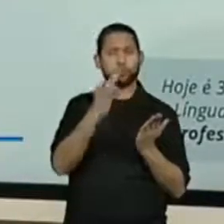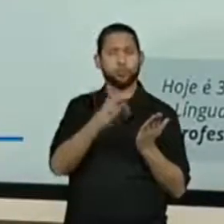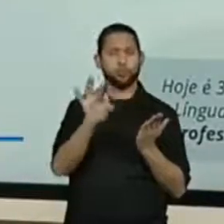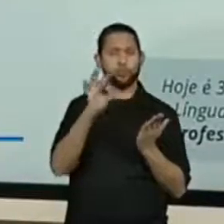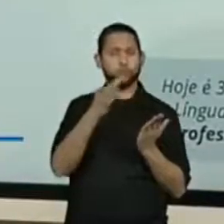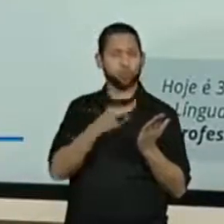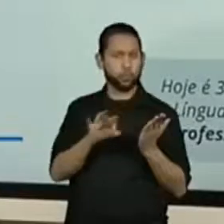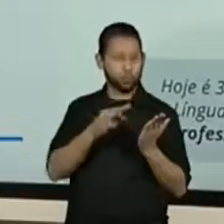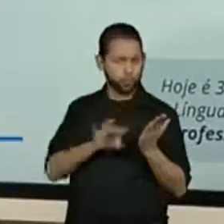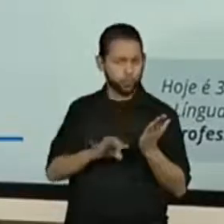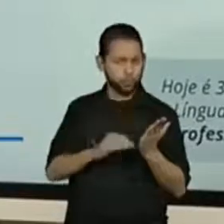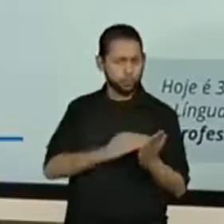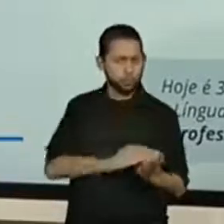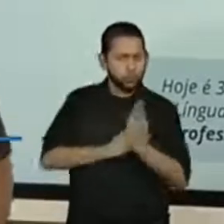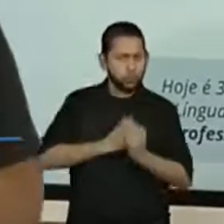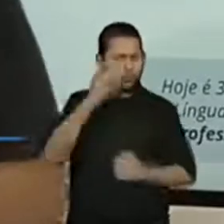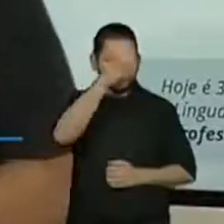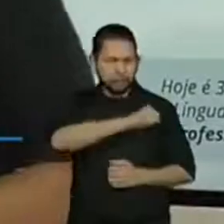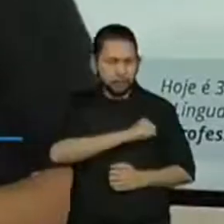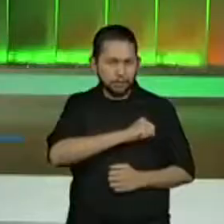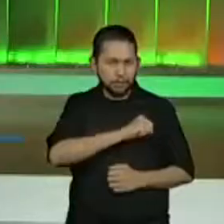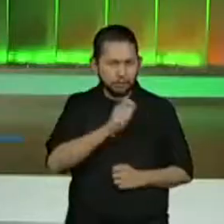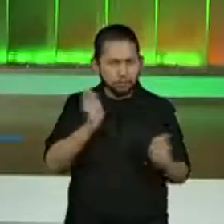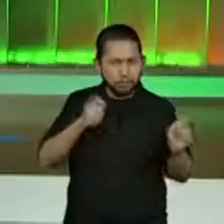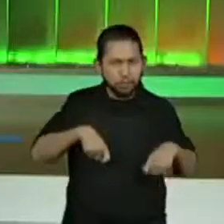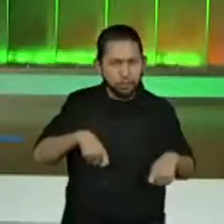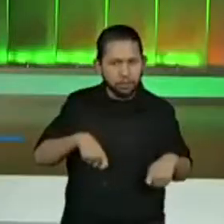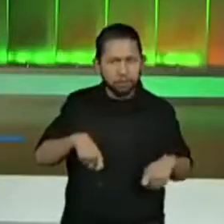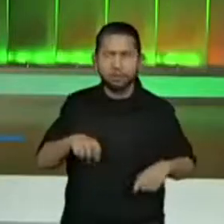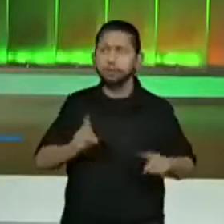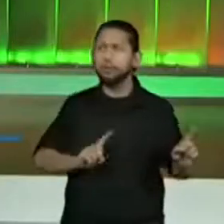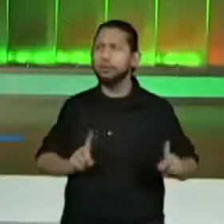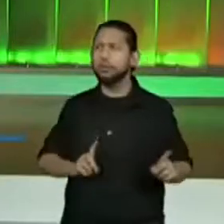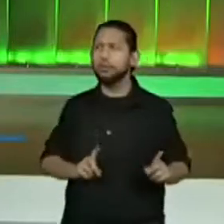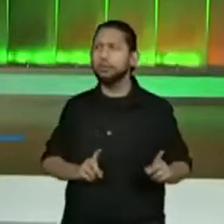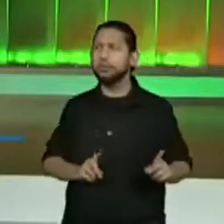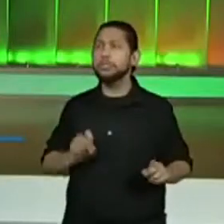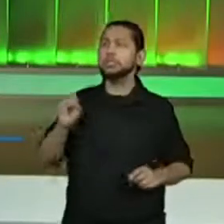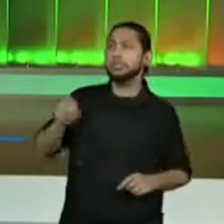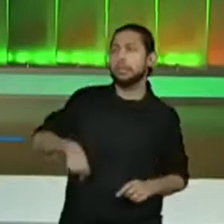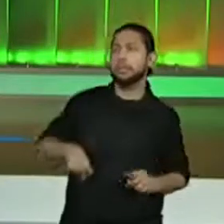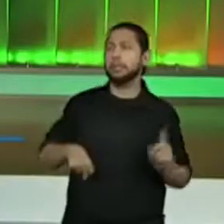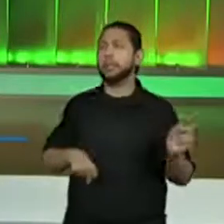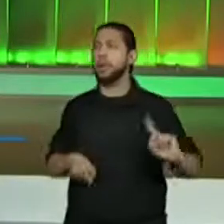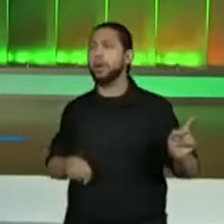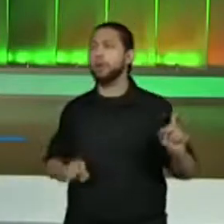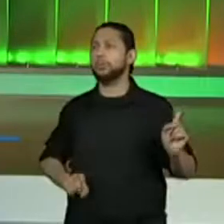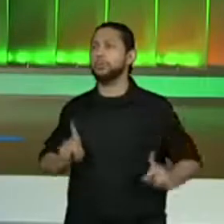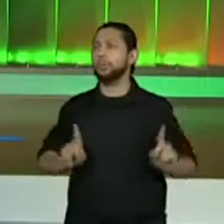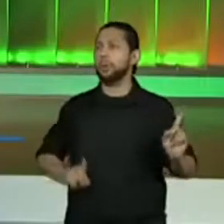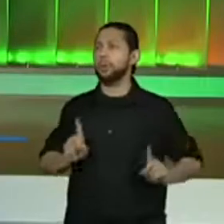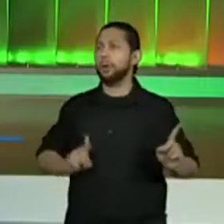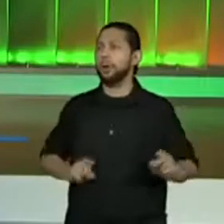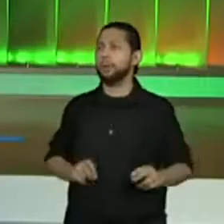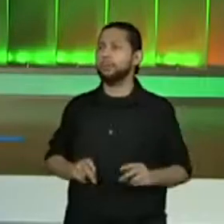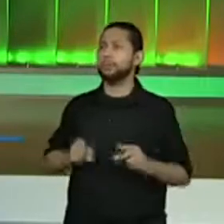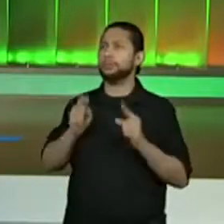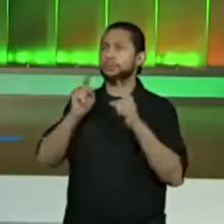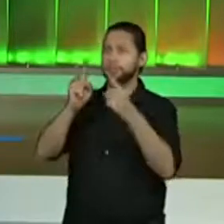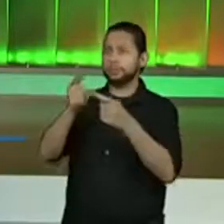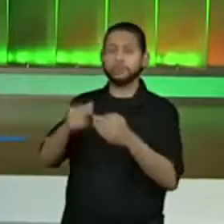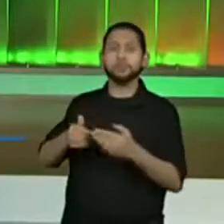gente também aprende? O vocês acham? Vamos primeiro começar com o sim ou não. Ó, um pessoal